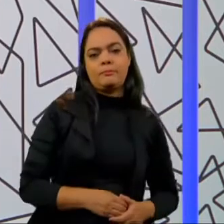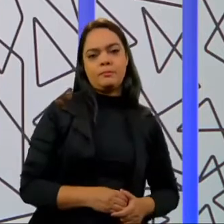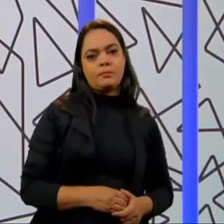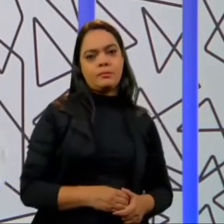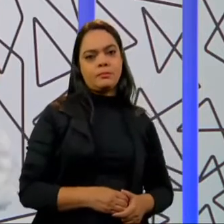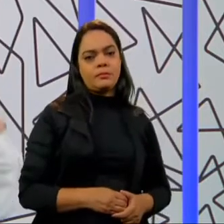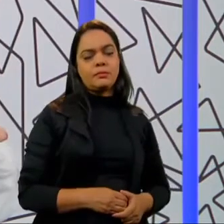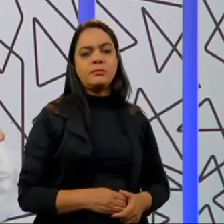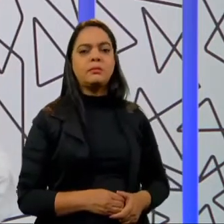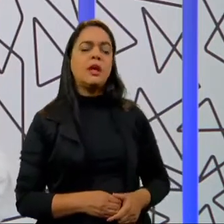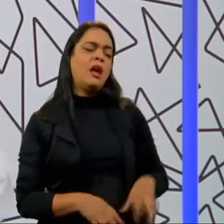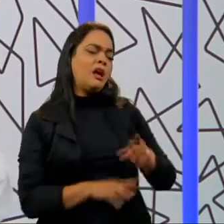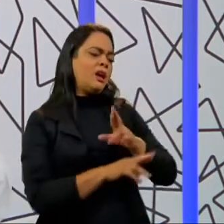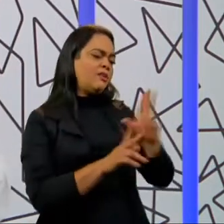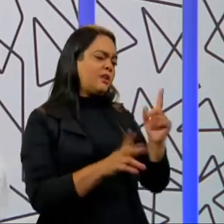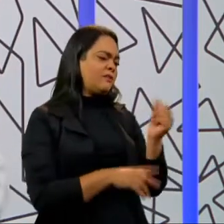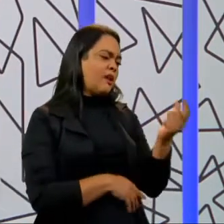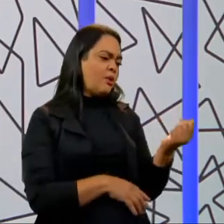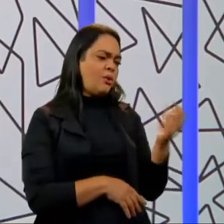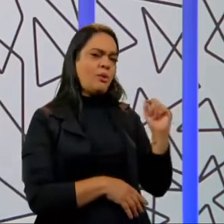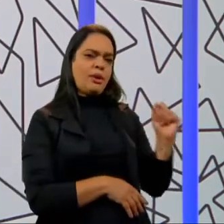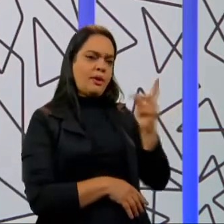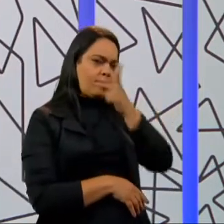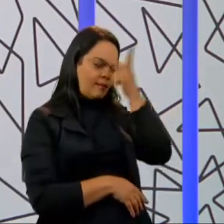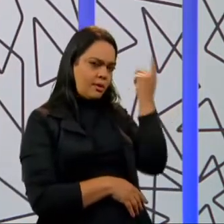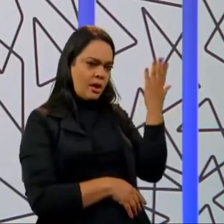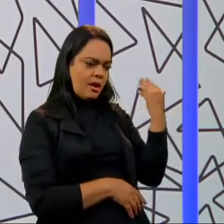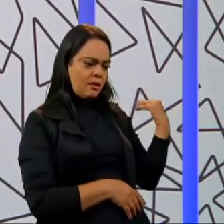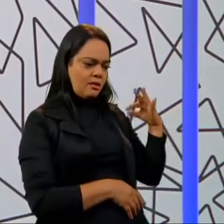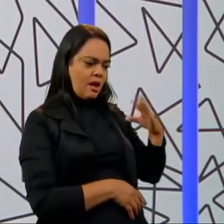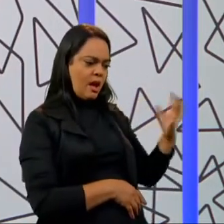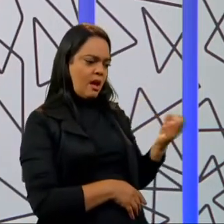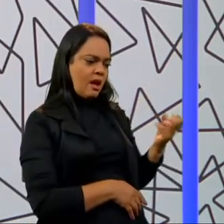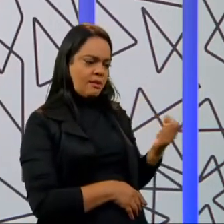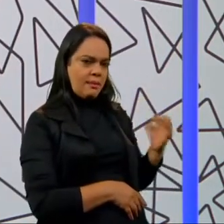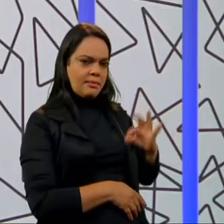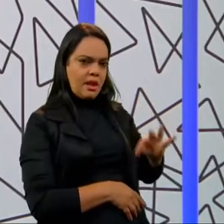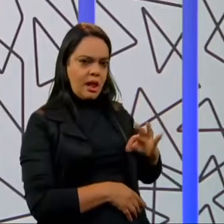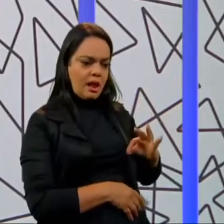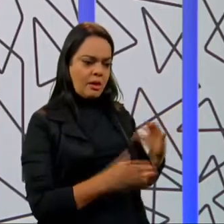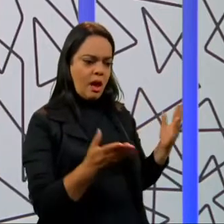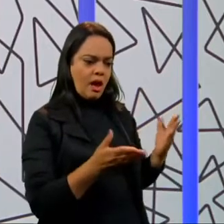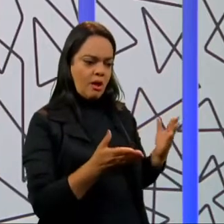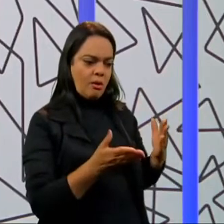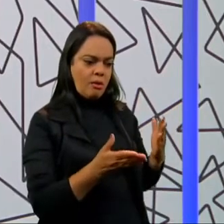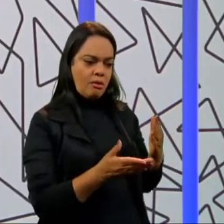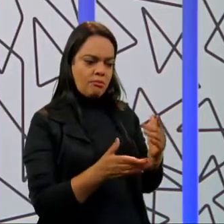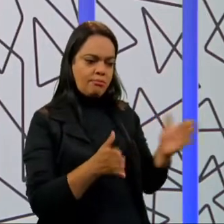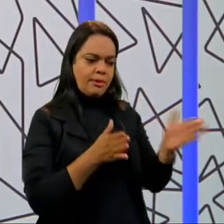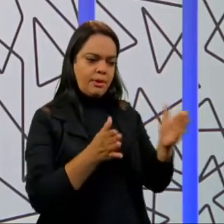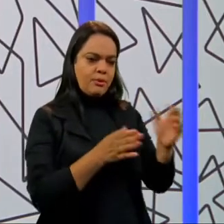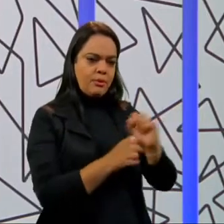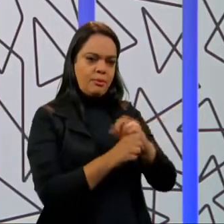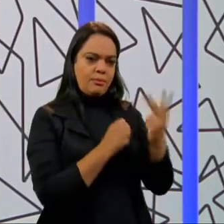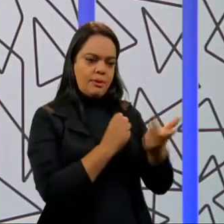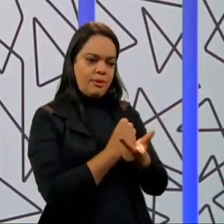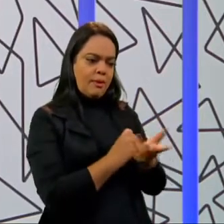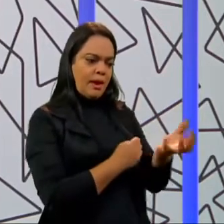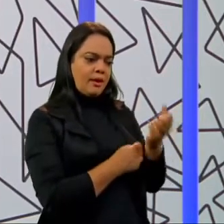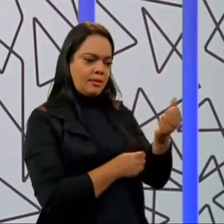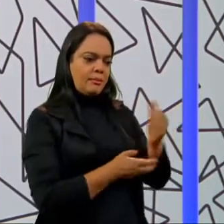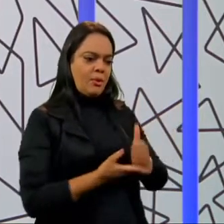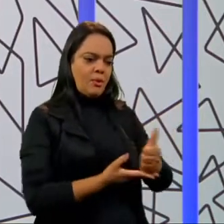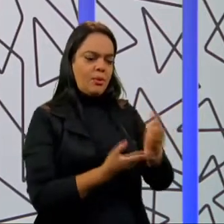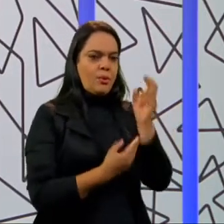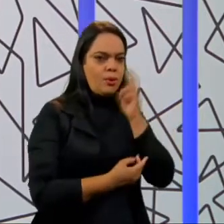entre que os trabalhadores ganhavam, habitualmente, o que eles efetivamente receberam nesse período de crise, ela foi mais do que